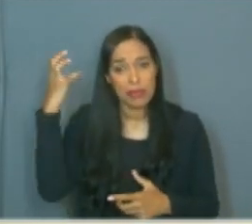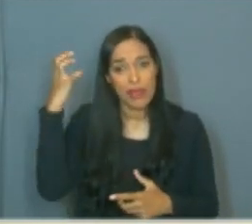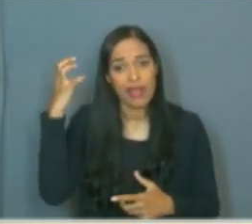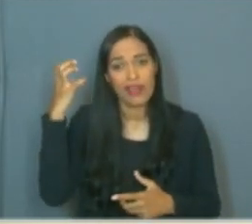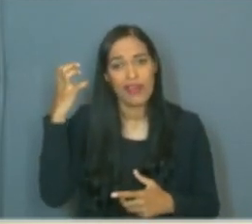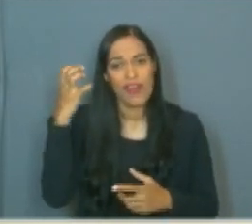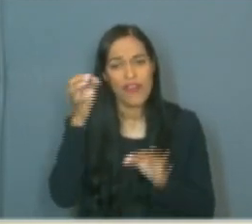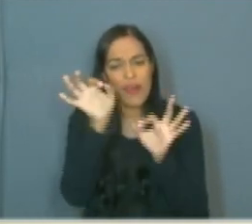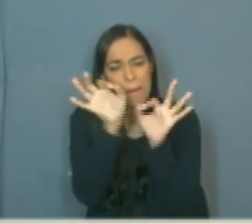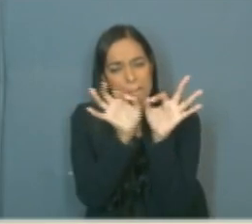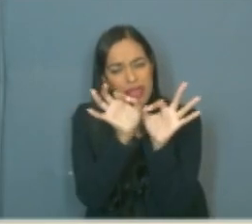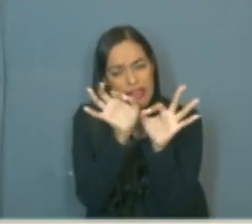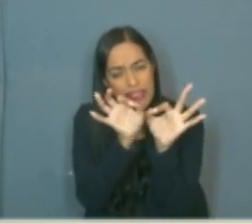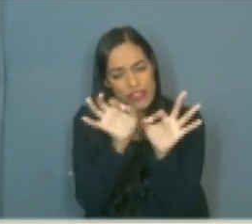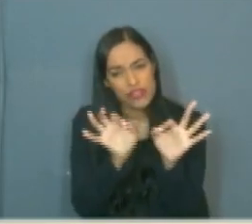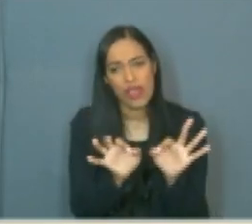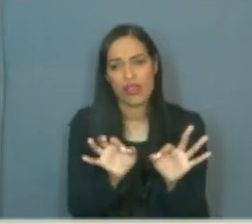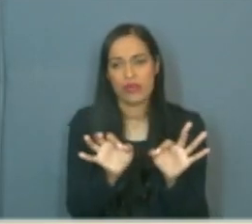arquitetado.